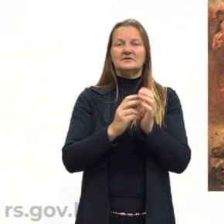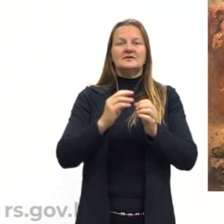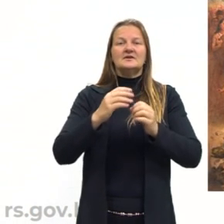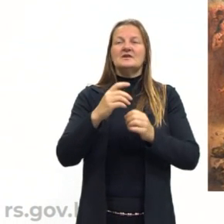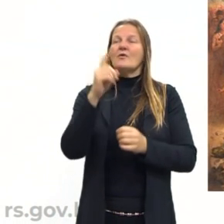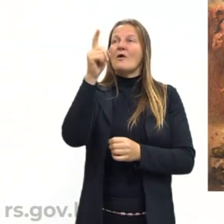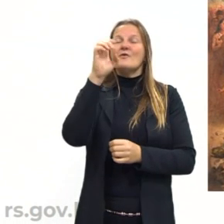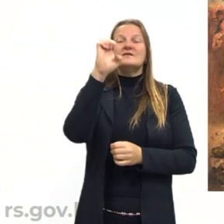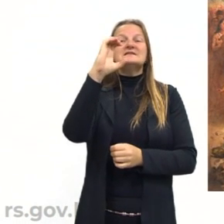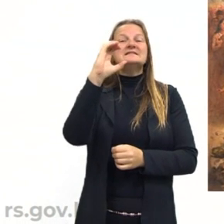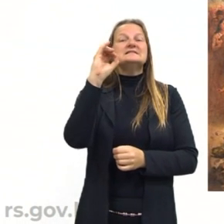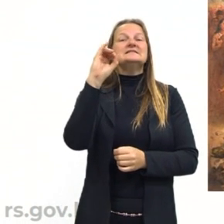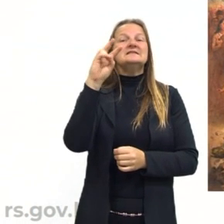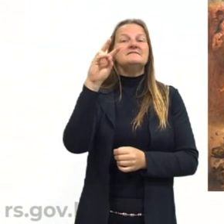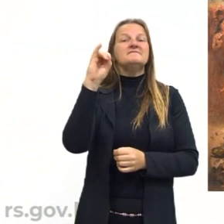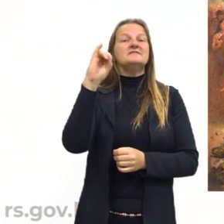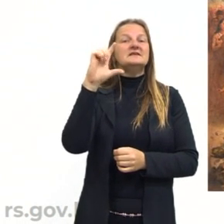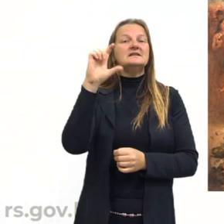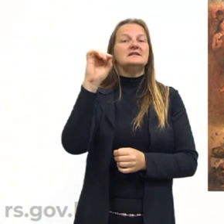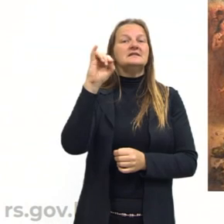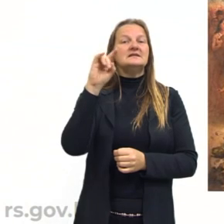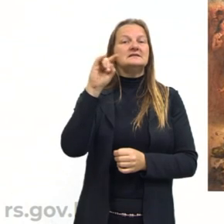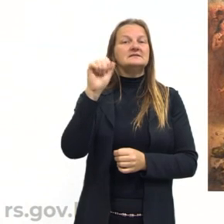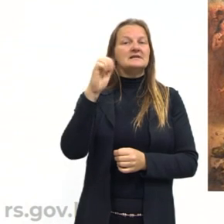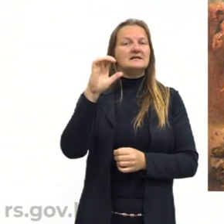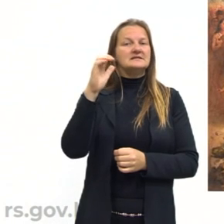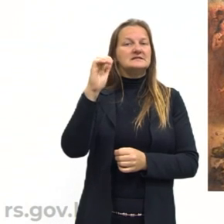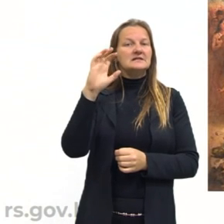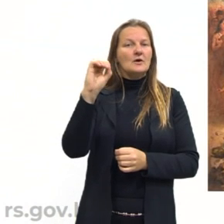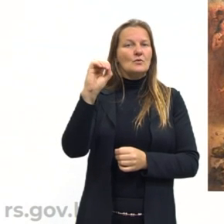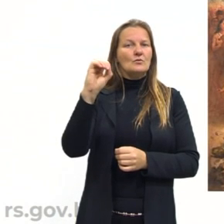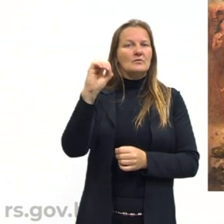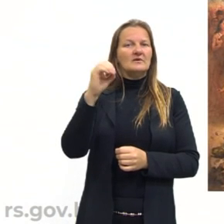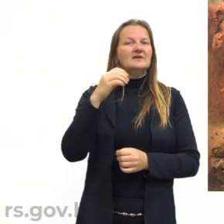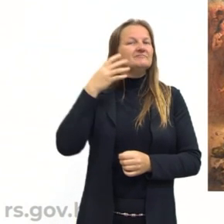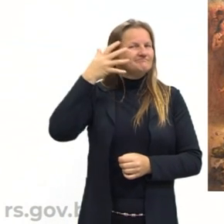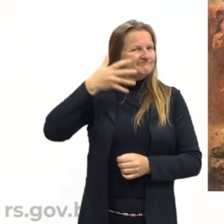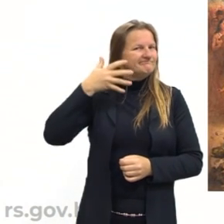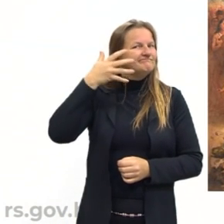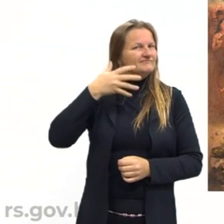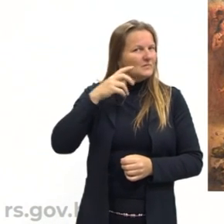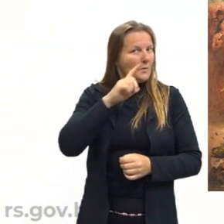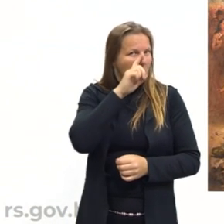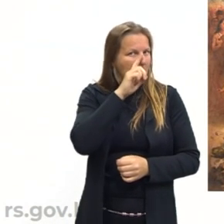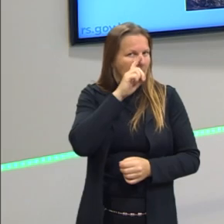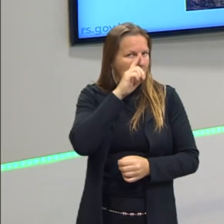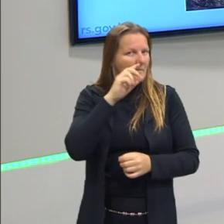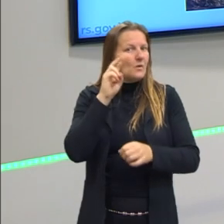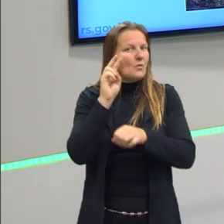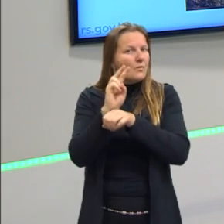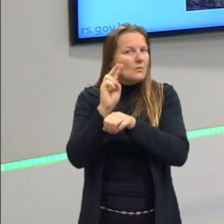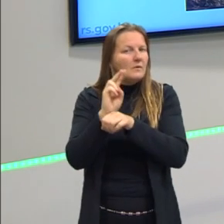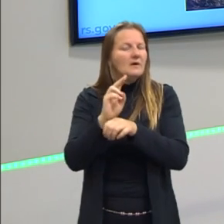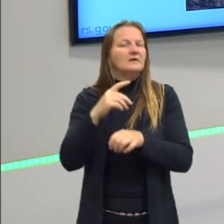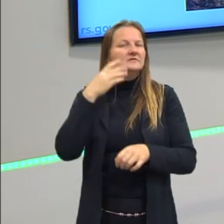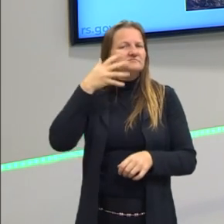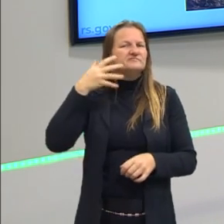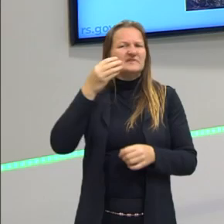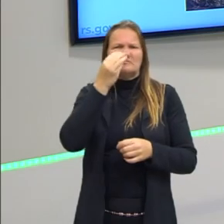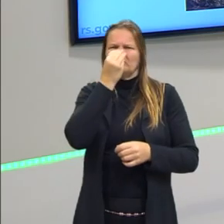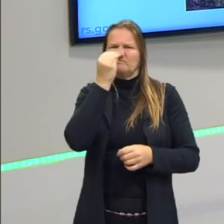civilização. Então, vamos perceber como esse discurso é perigoso, e como ele tem um fundo muito